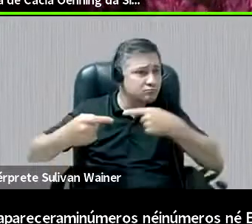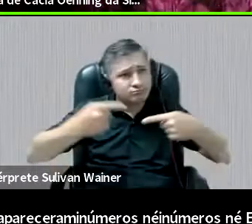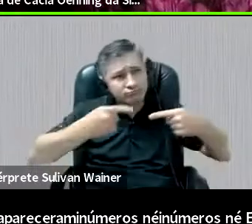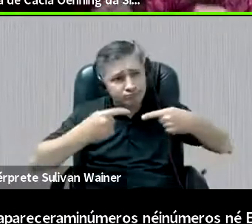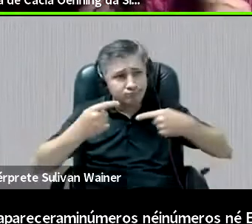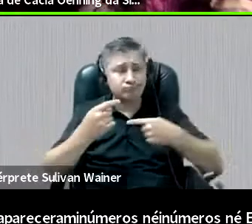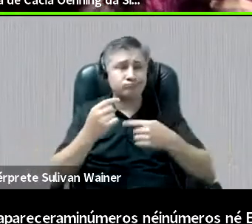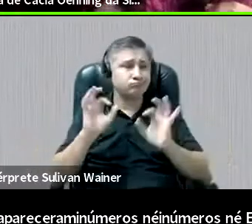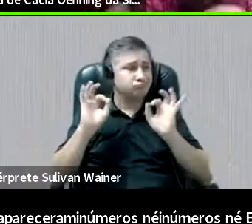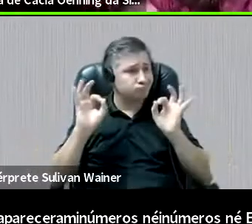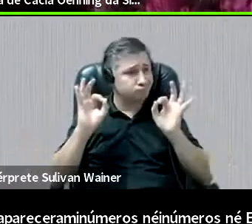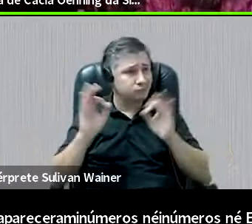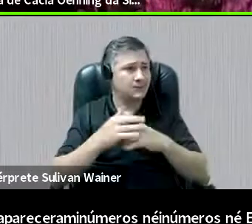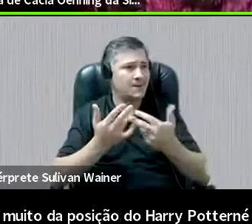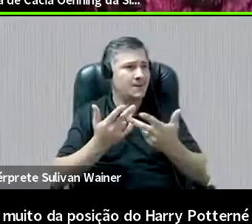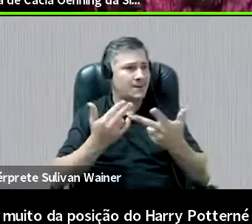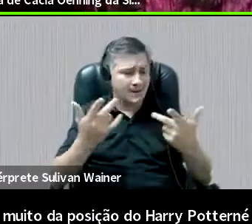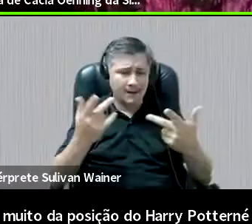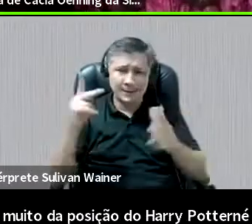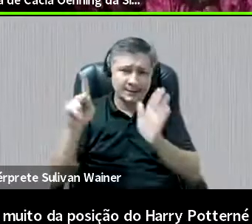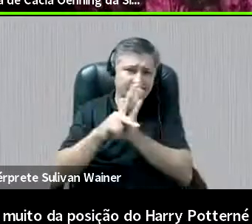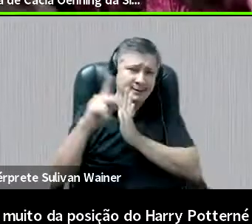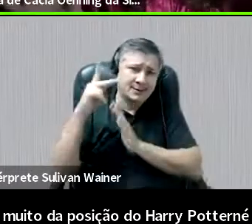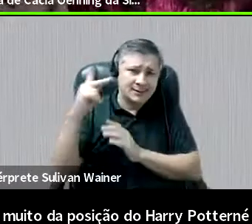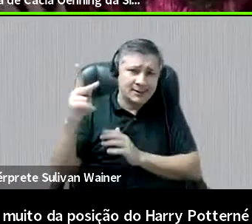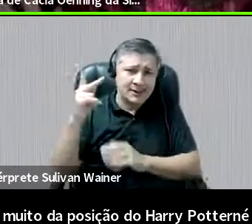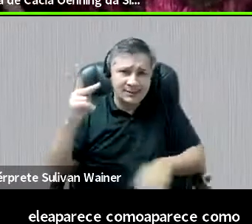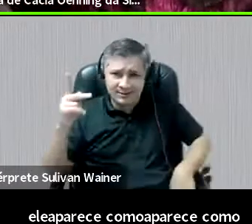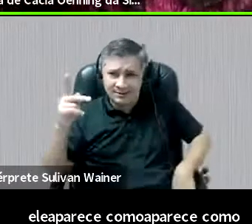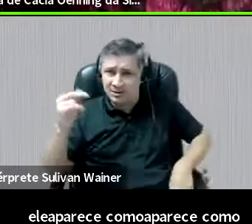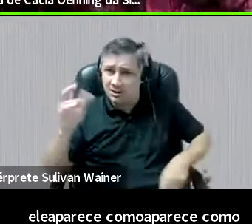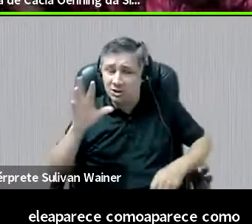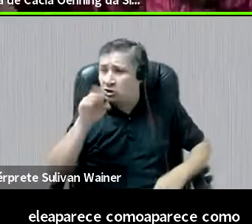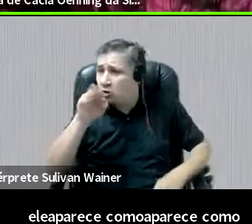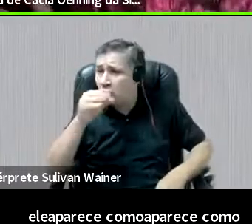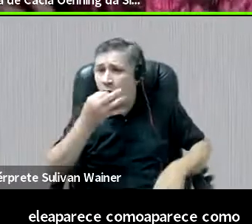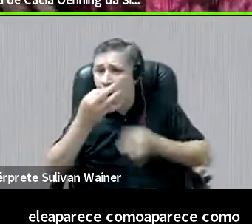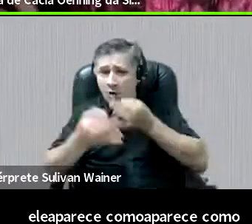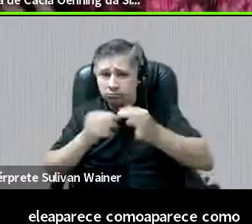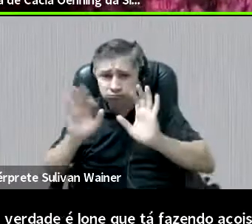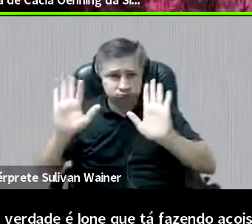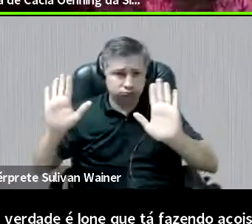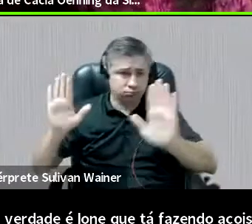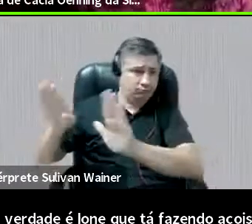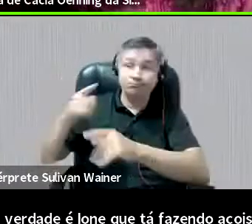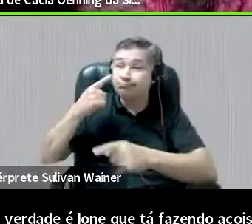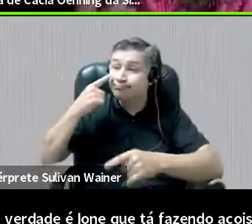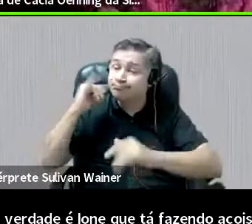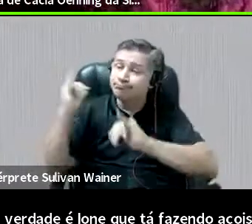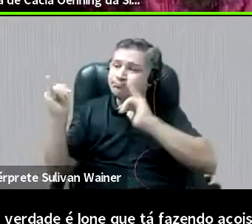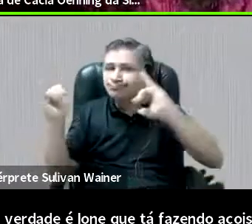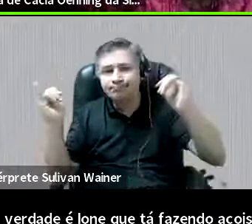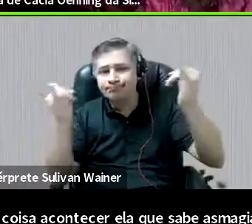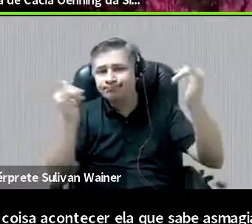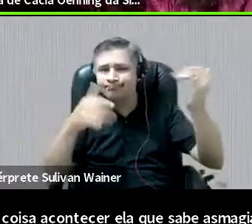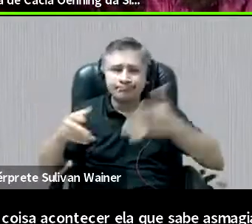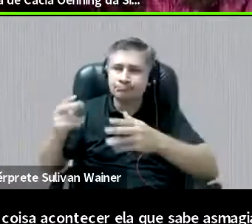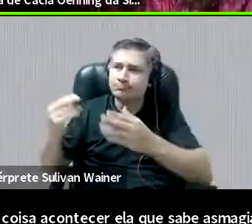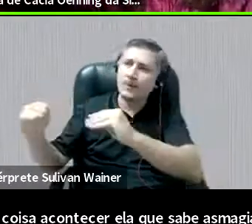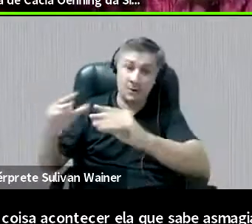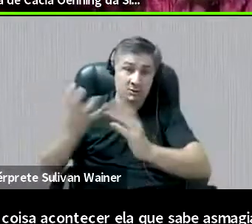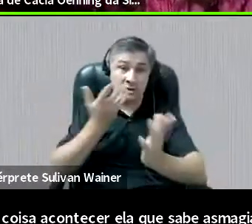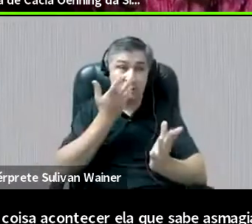deles. Nós não metemos a nossa... Enfim. E